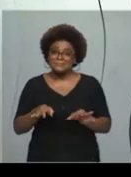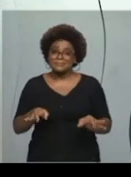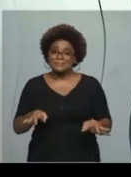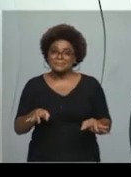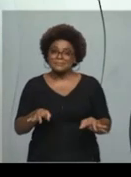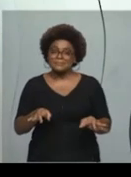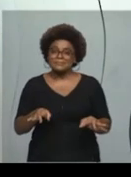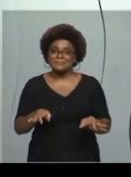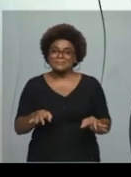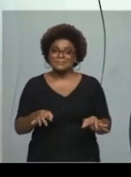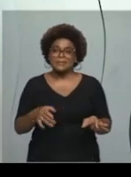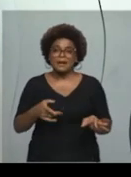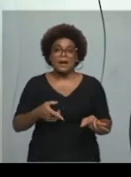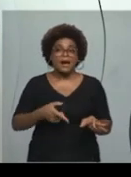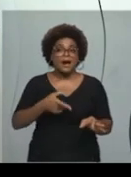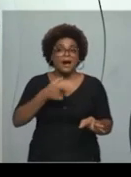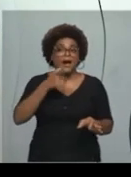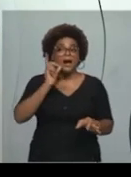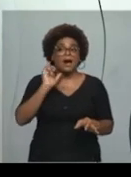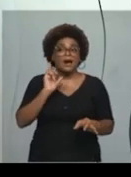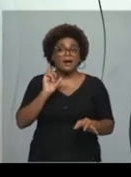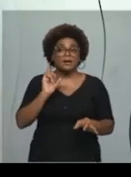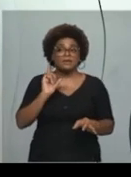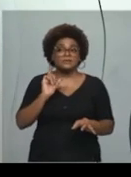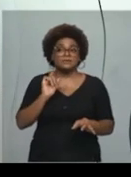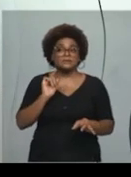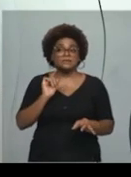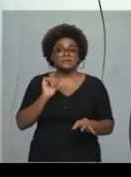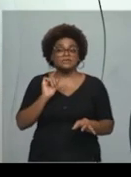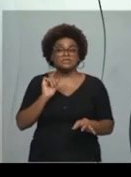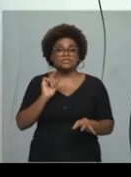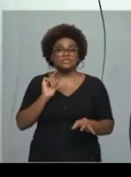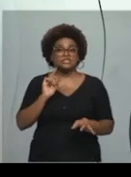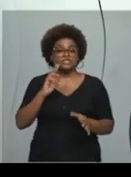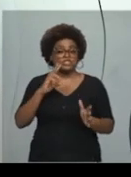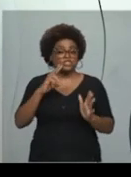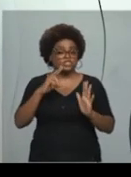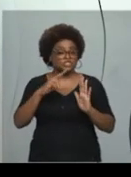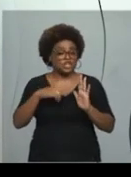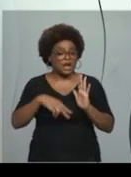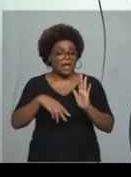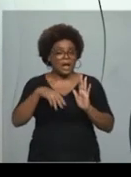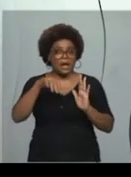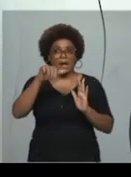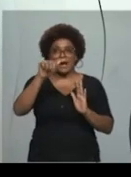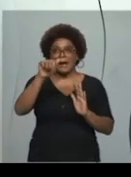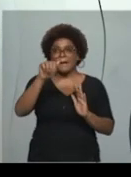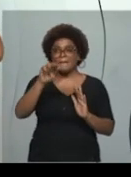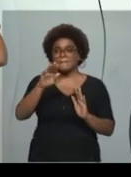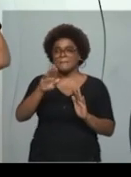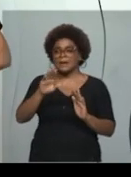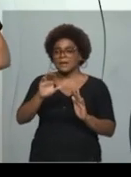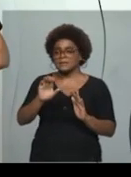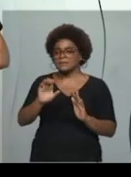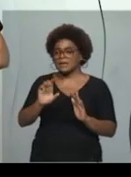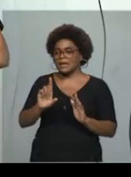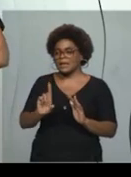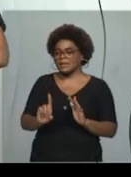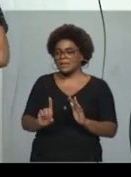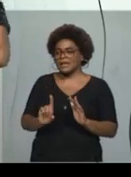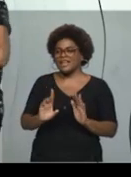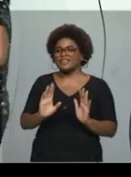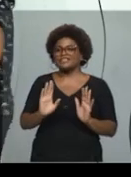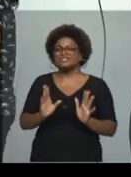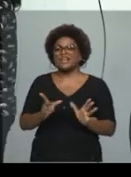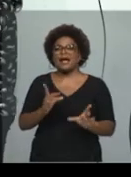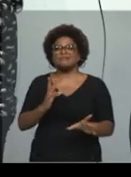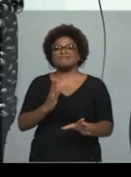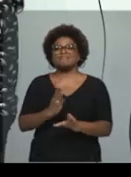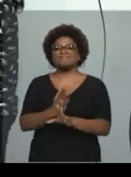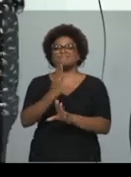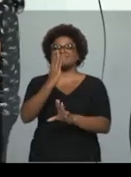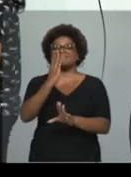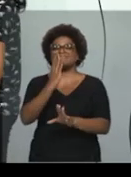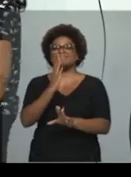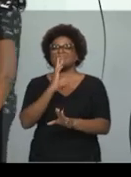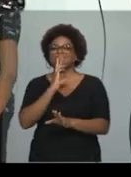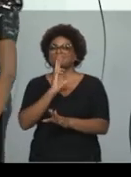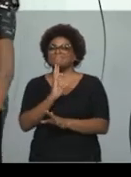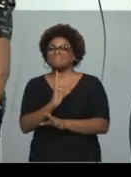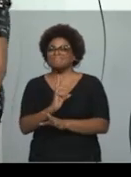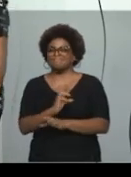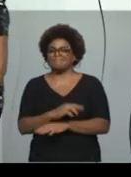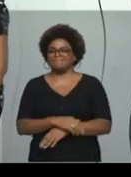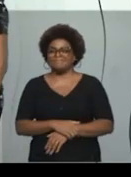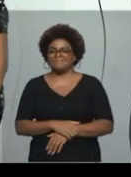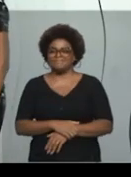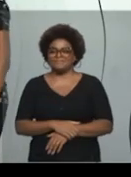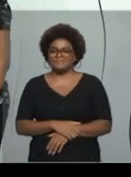irmos para as alternativas, a gente já sabe a resposta. Então, vamos às